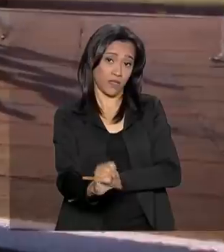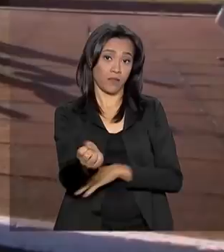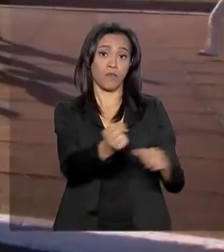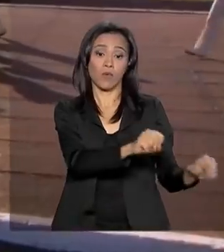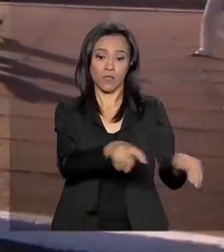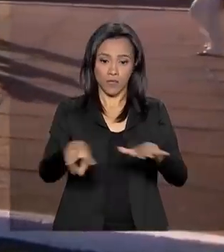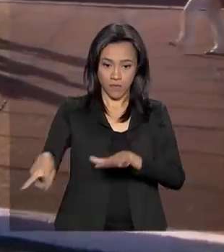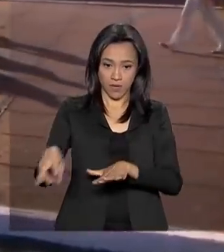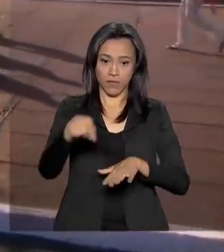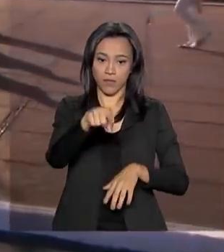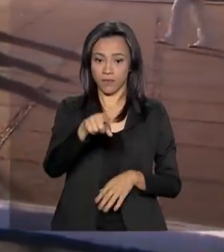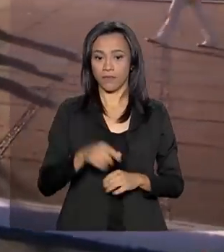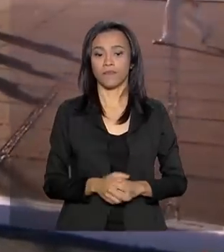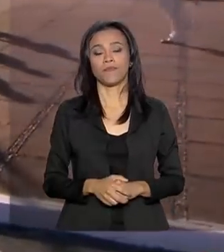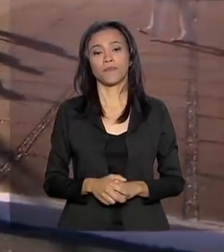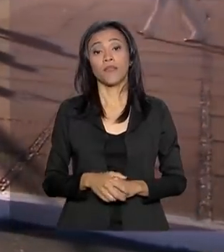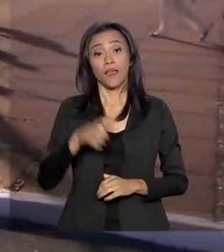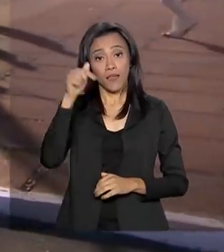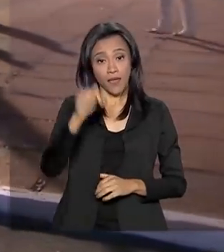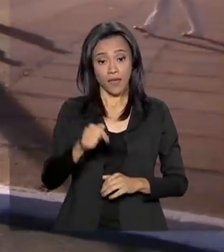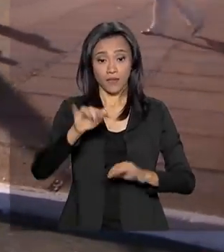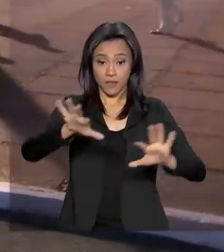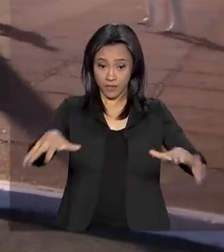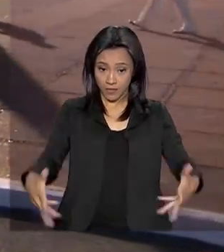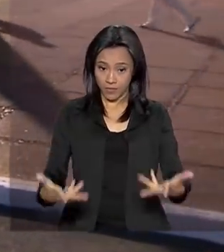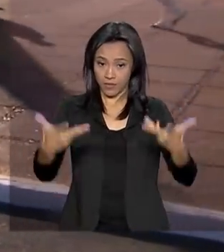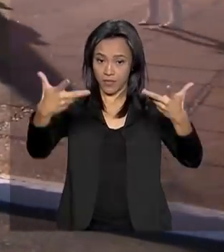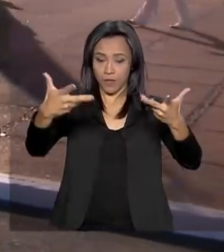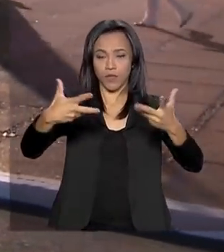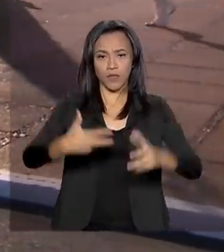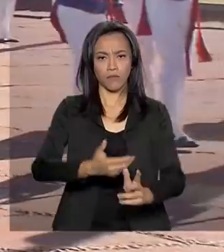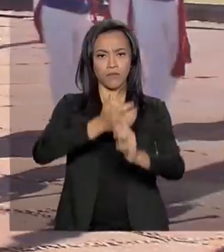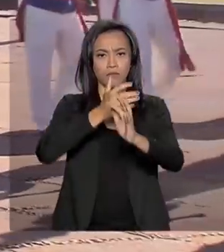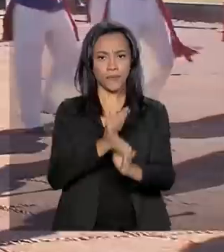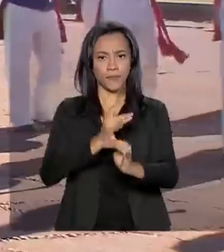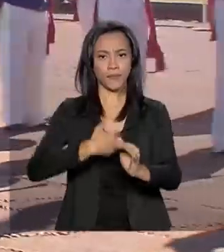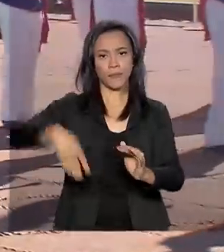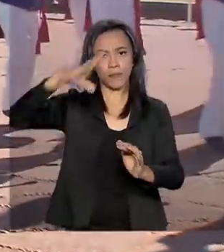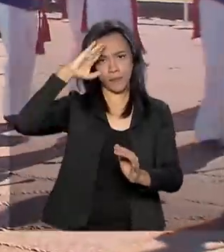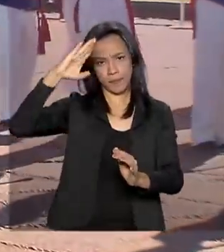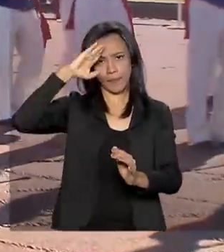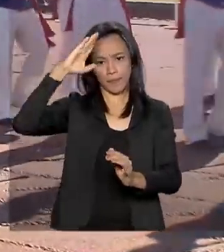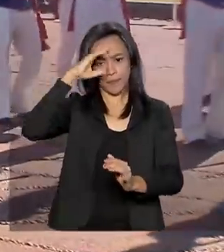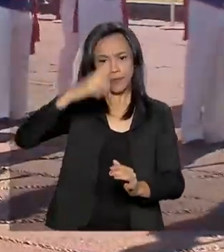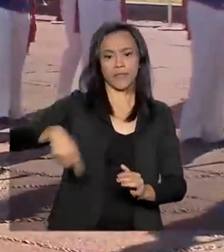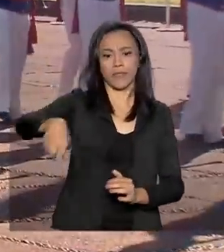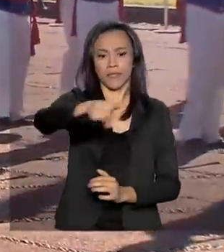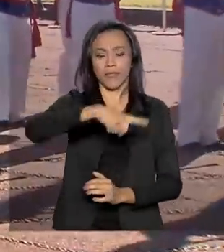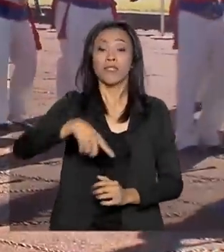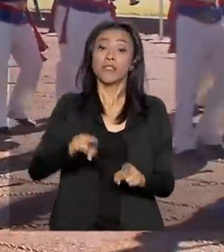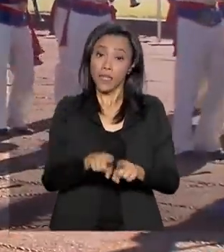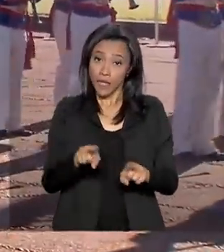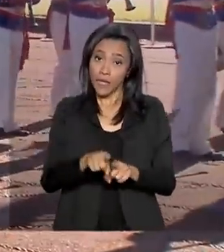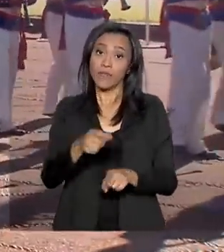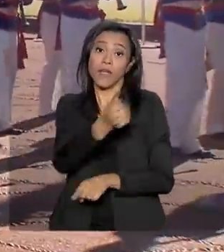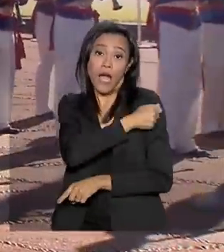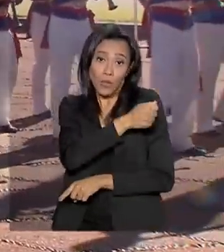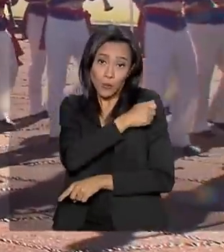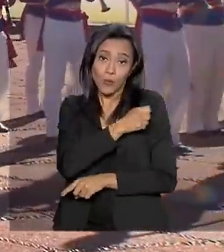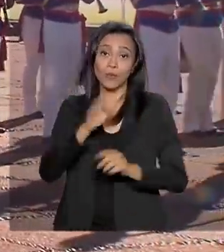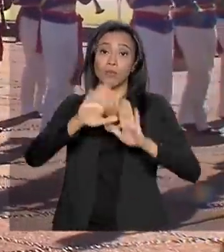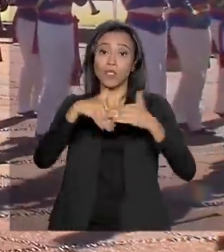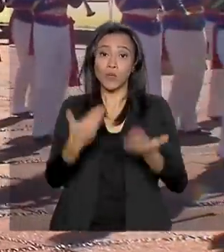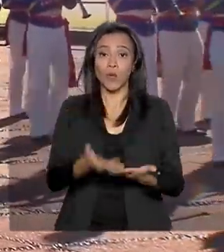semana. E, desta cerimônia de hoje, contou com a participação de alunos de uma escola pública de Brasília.